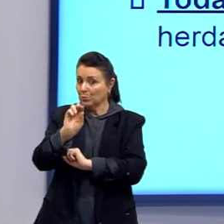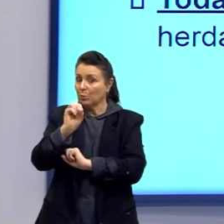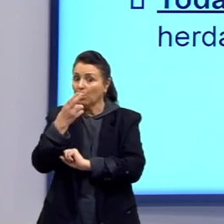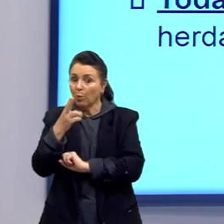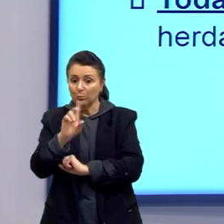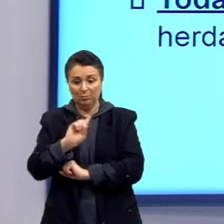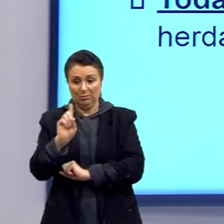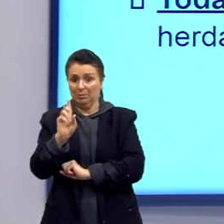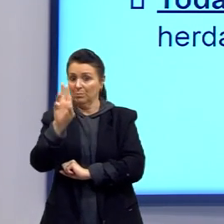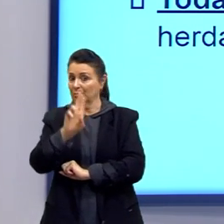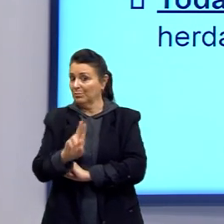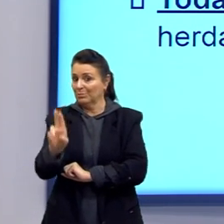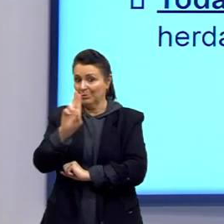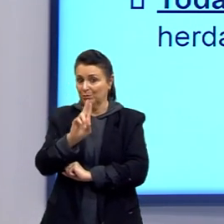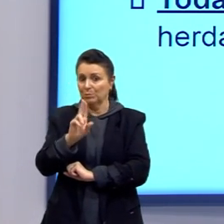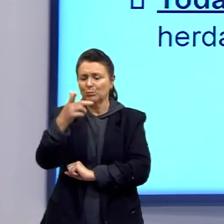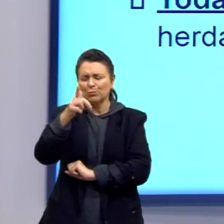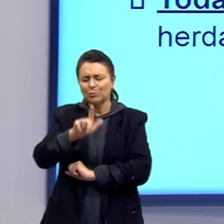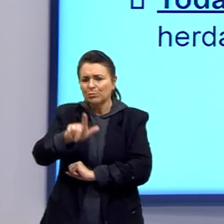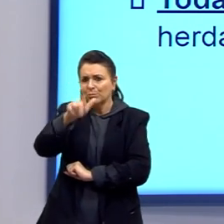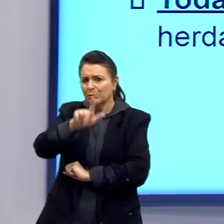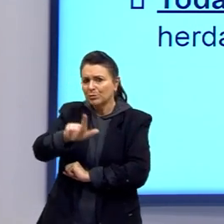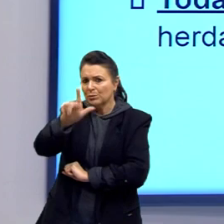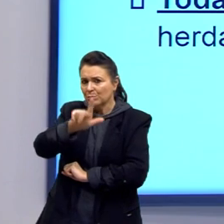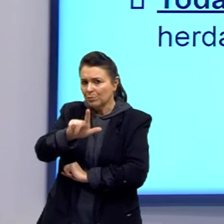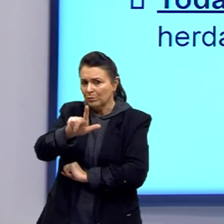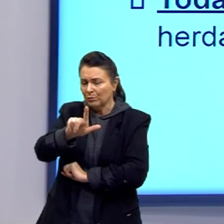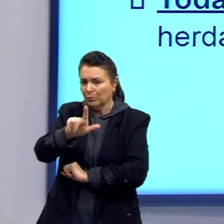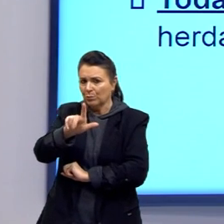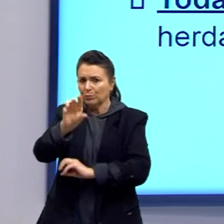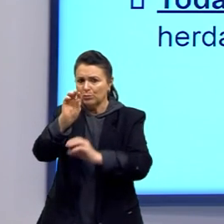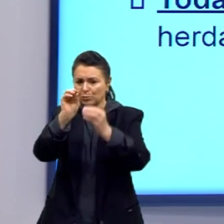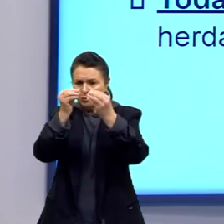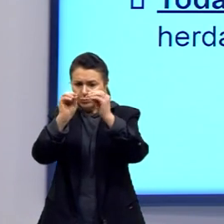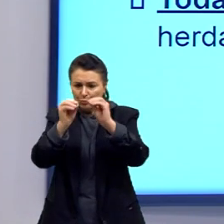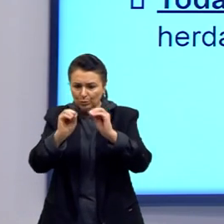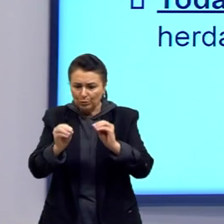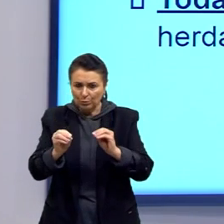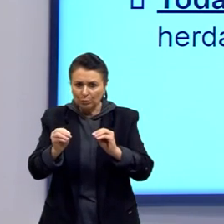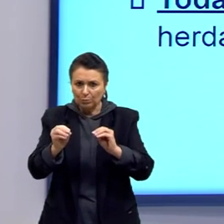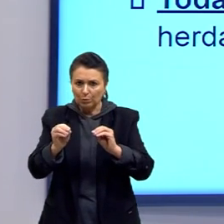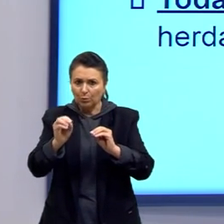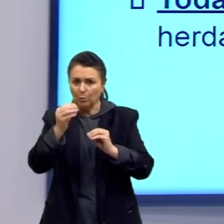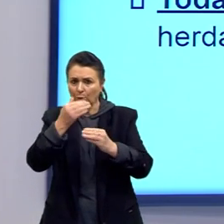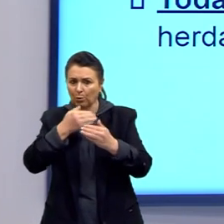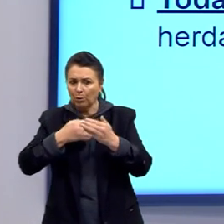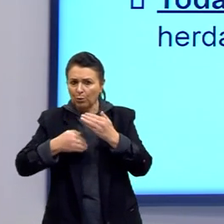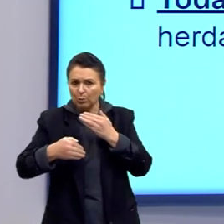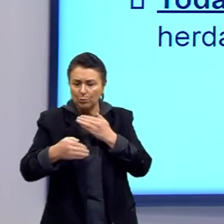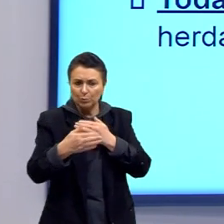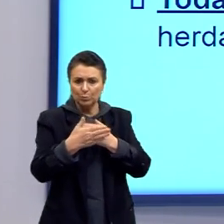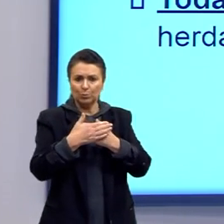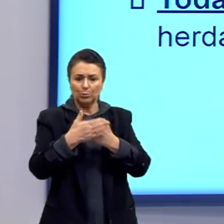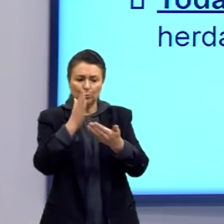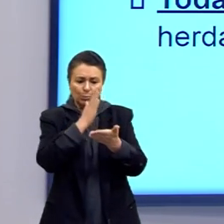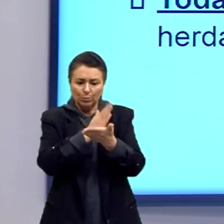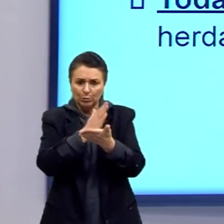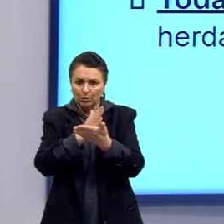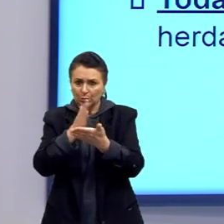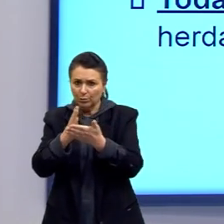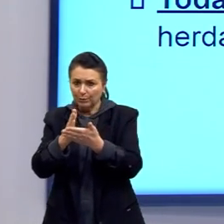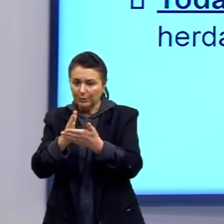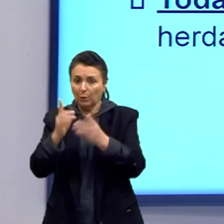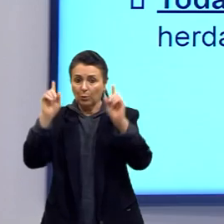desuso. Repetido de um órgão ou parte de um corpo. Então, né? Para Lamarck,